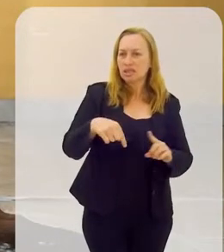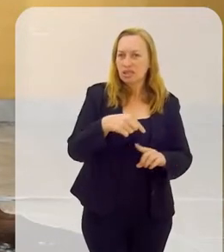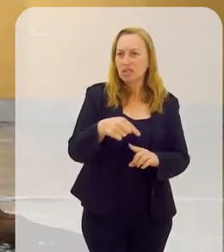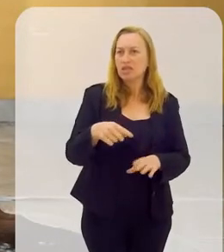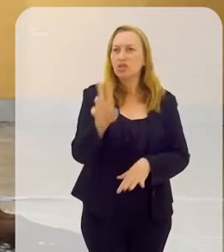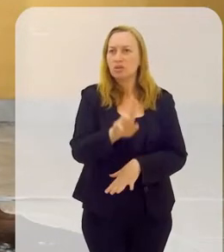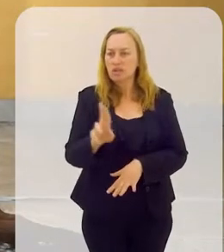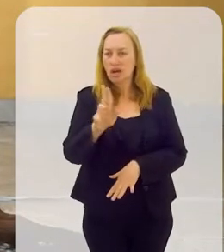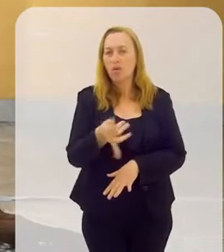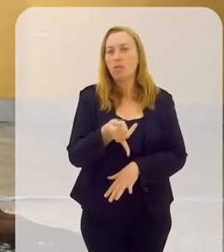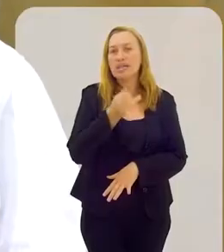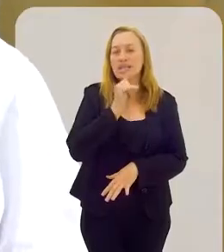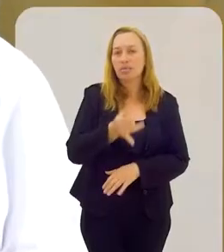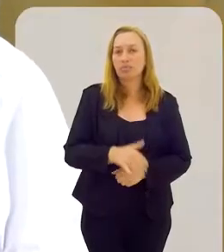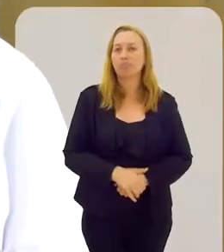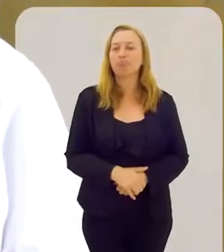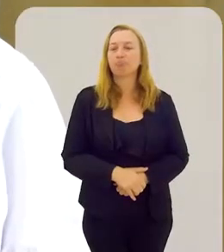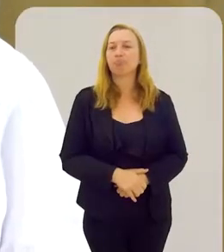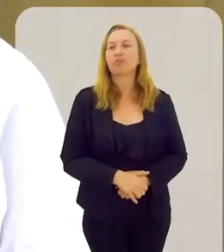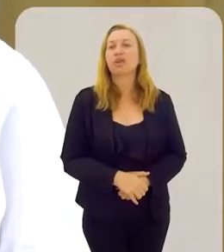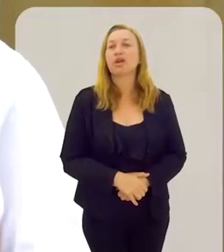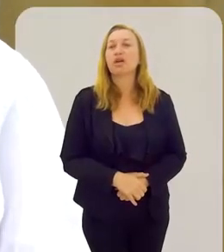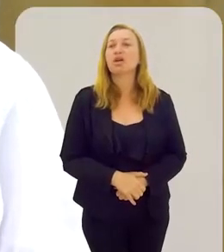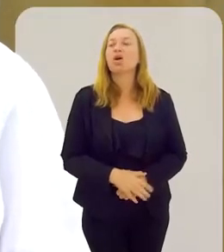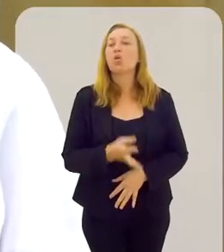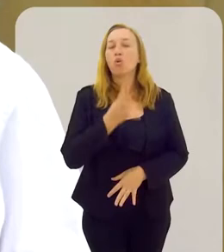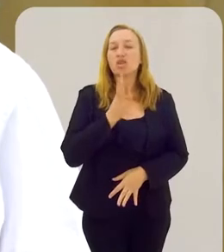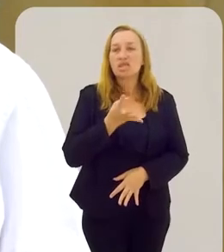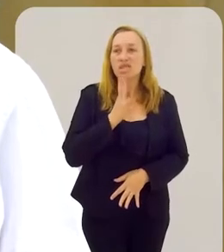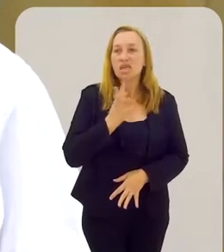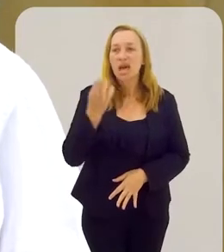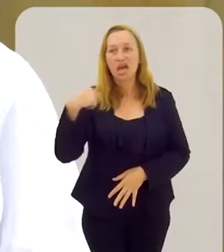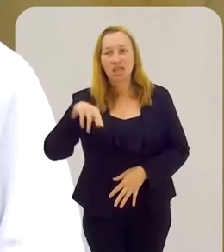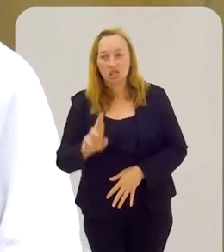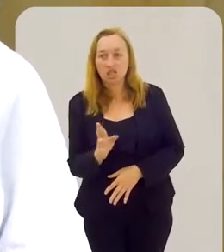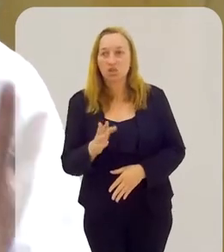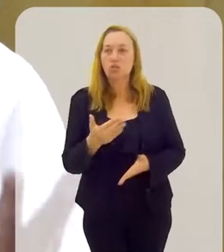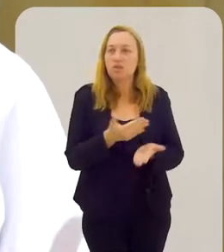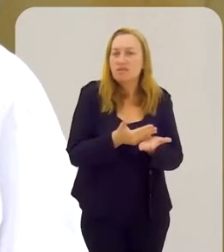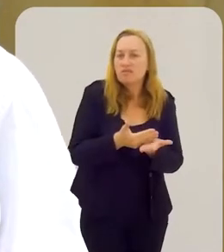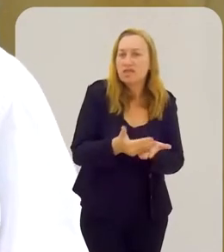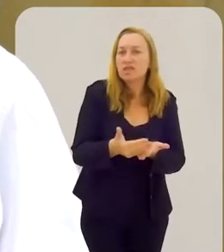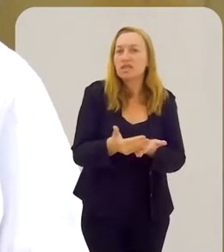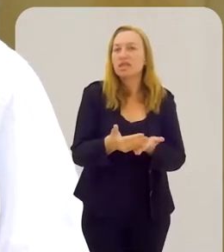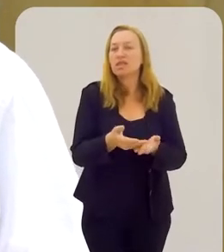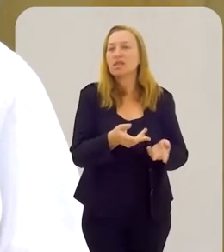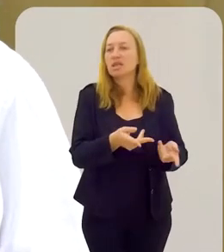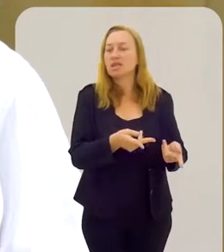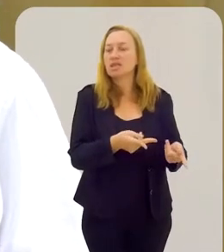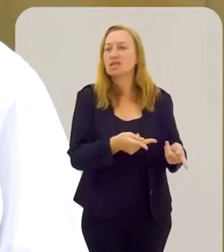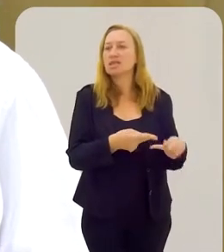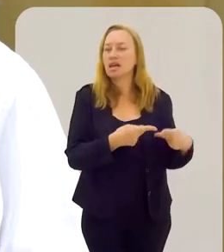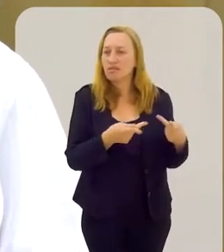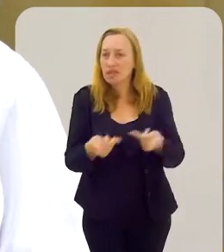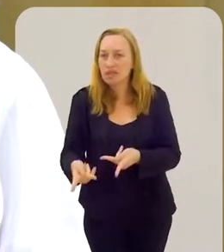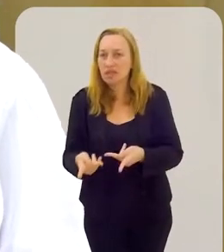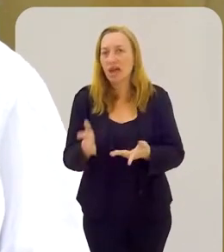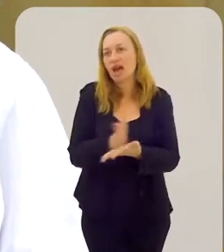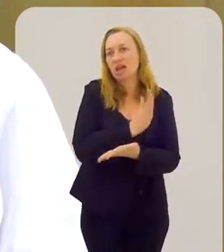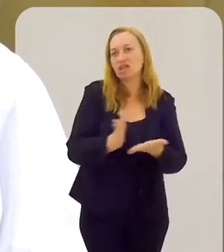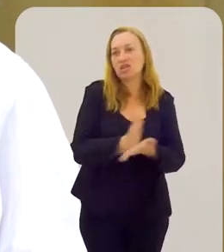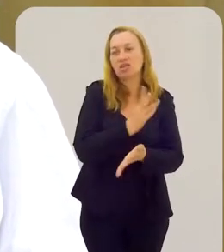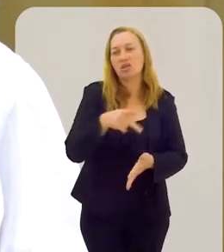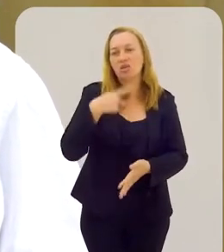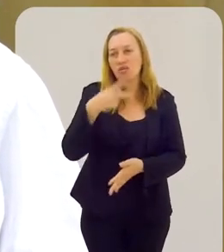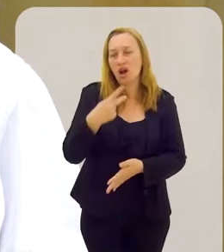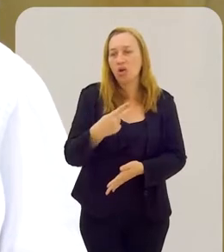a melhor coisa a gente falar da gente mesmo. Eu entrei, conheci a religião, comecei a frequentar mais vezes, eu sempre